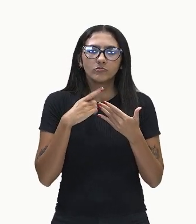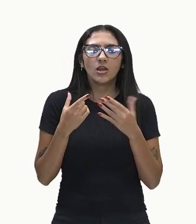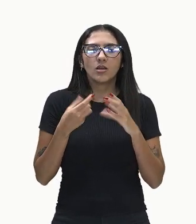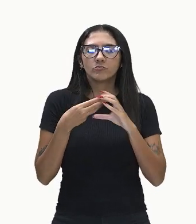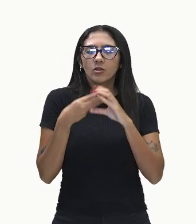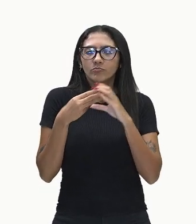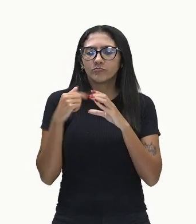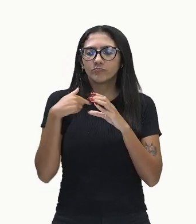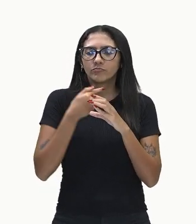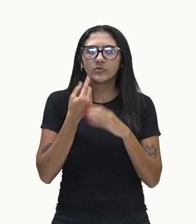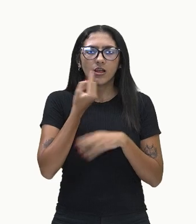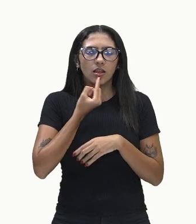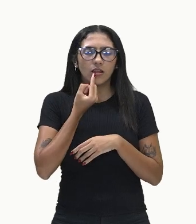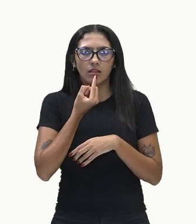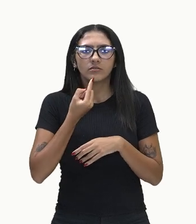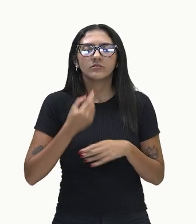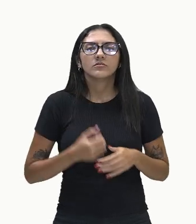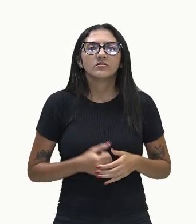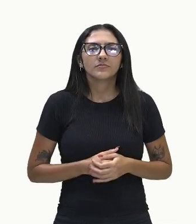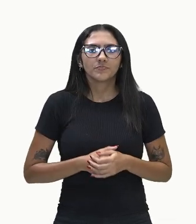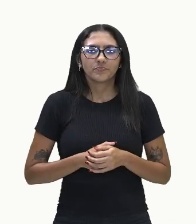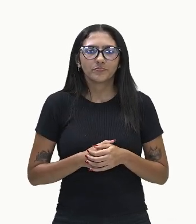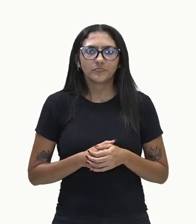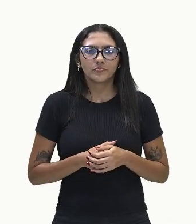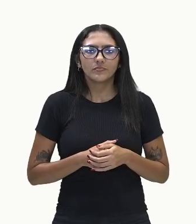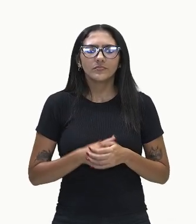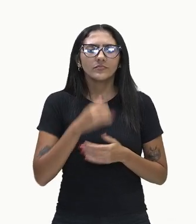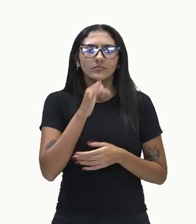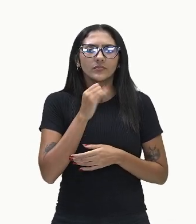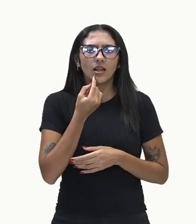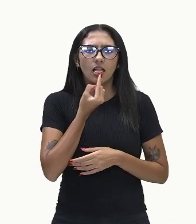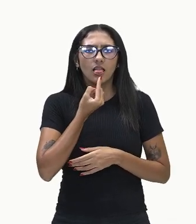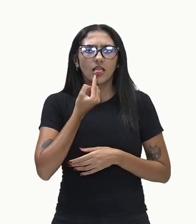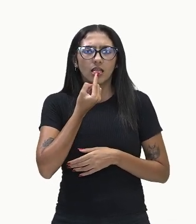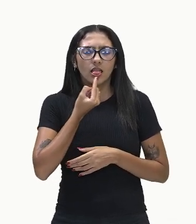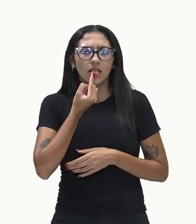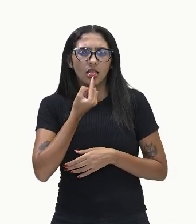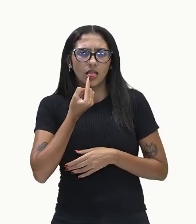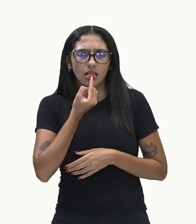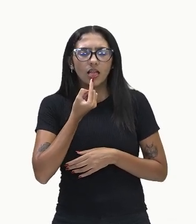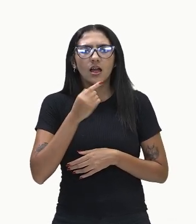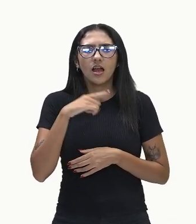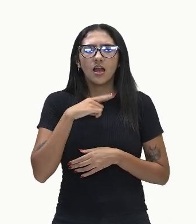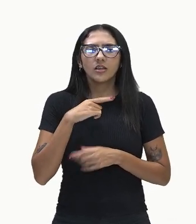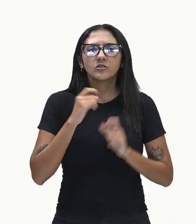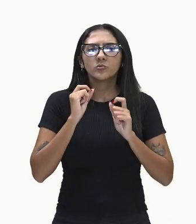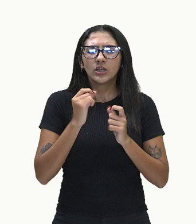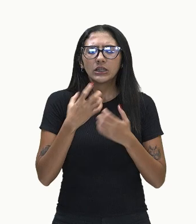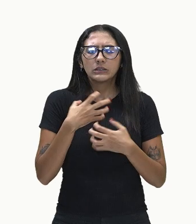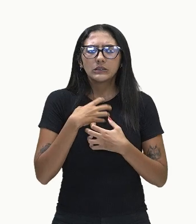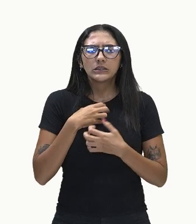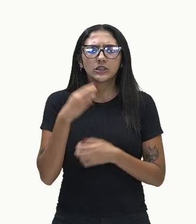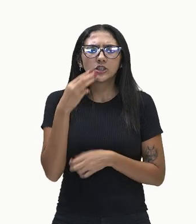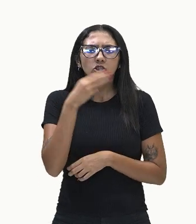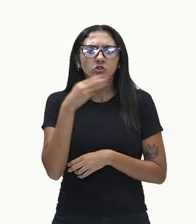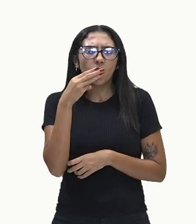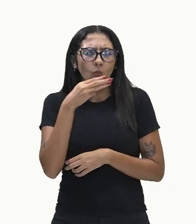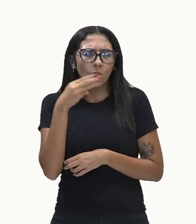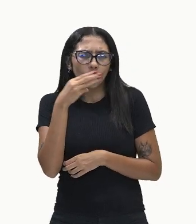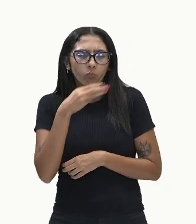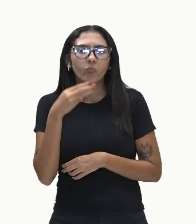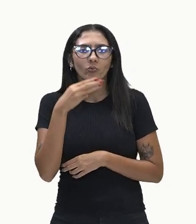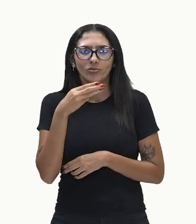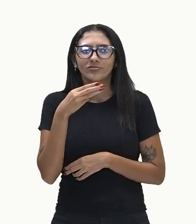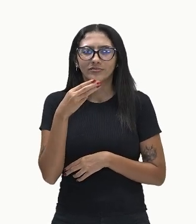gustativas. A parte da ponta da nossa língua detecta açúcares e carboidratos está